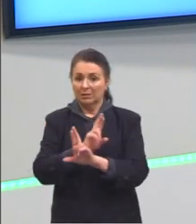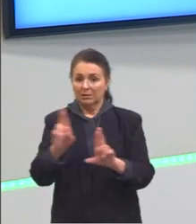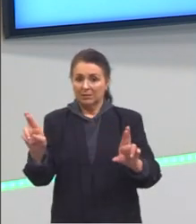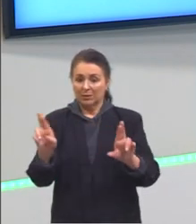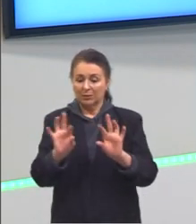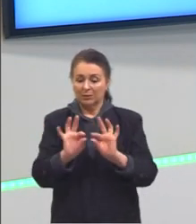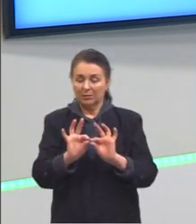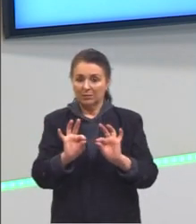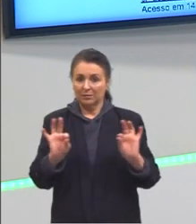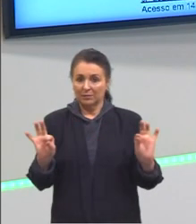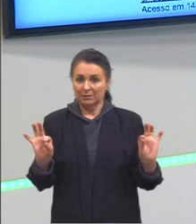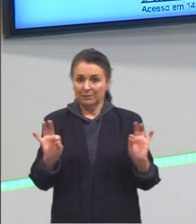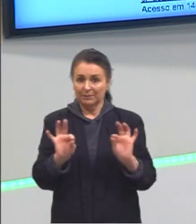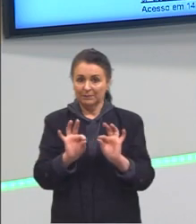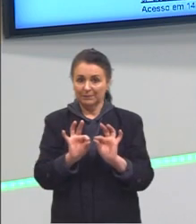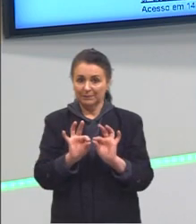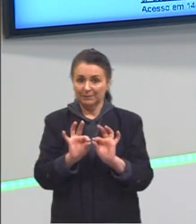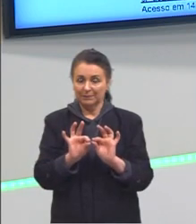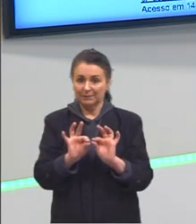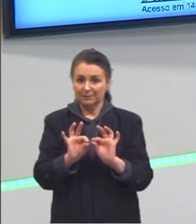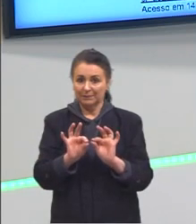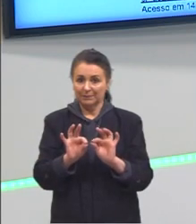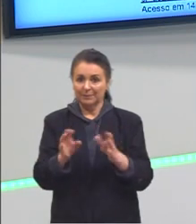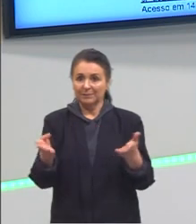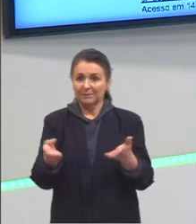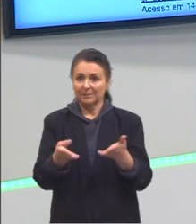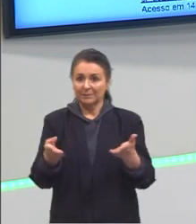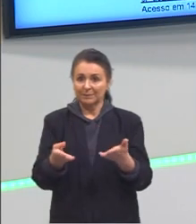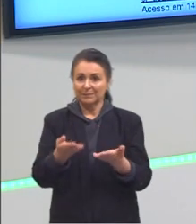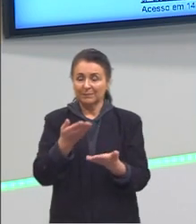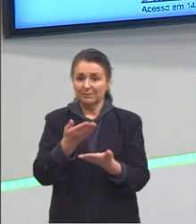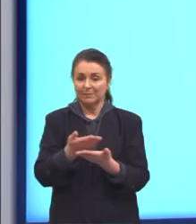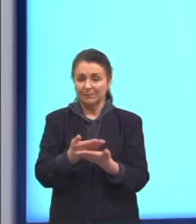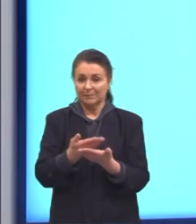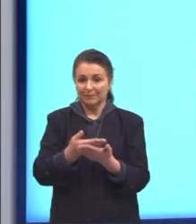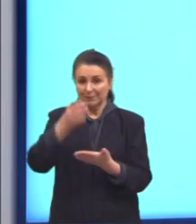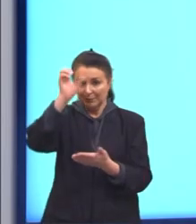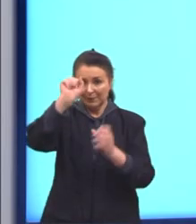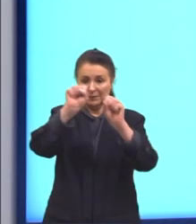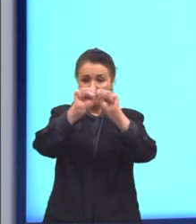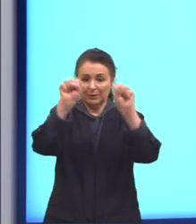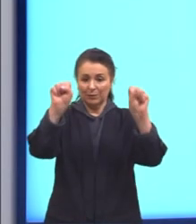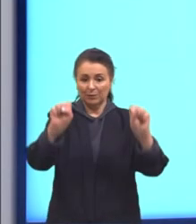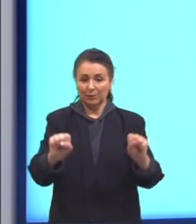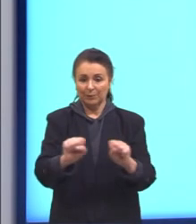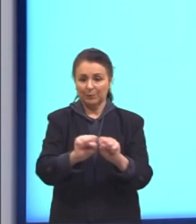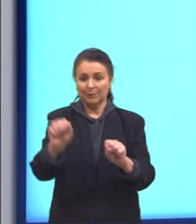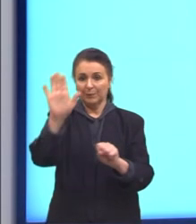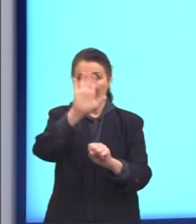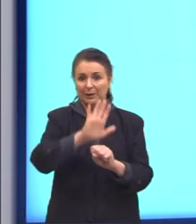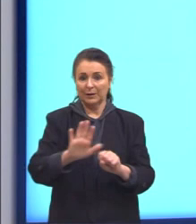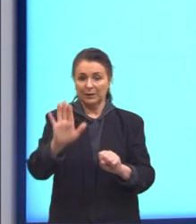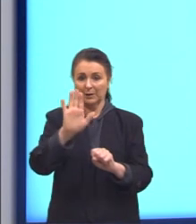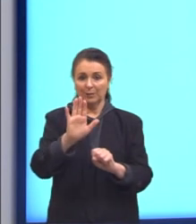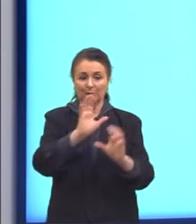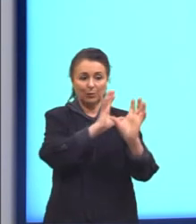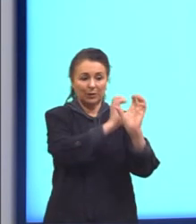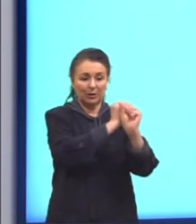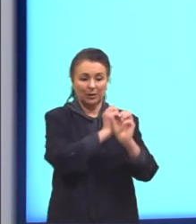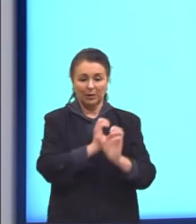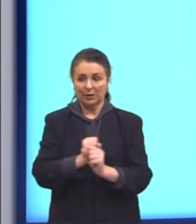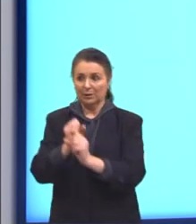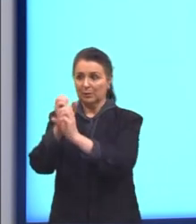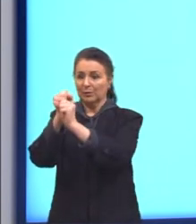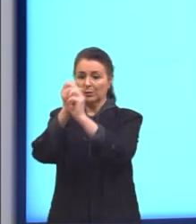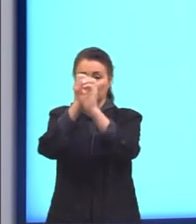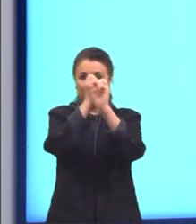medidas. Nós vamos ver agora o perímetro de uma circunferência. Como é que a gente pode medir o